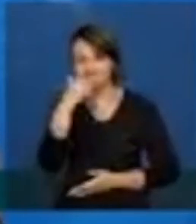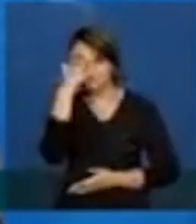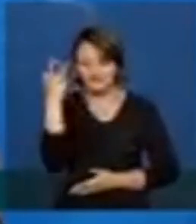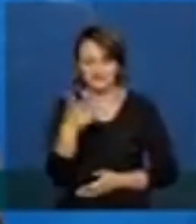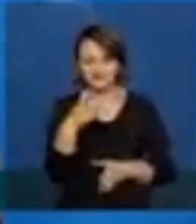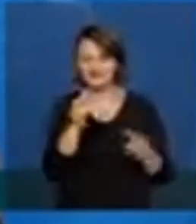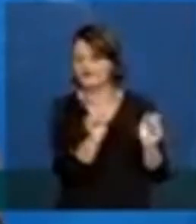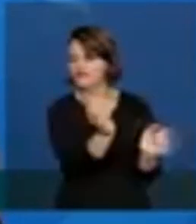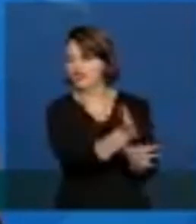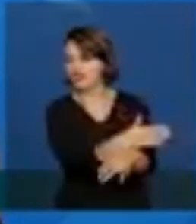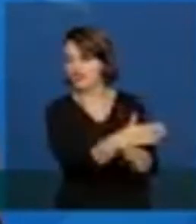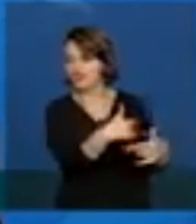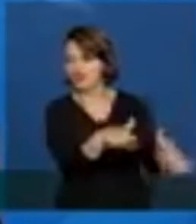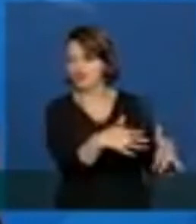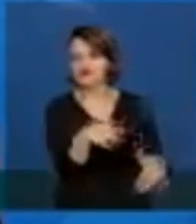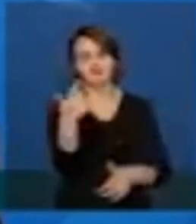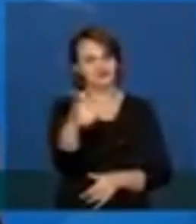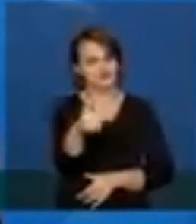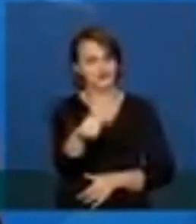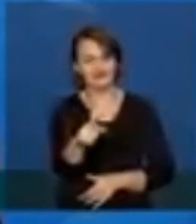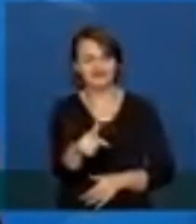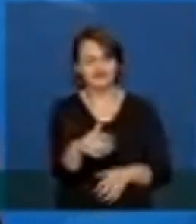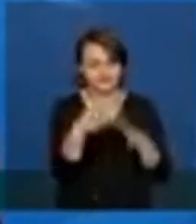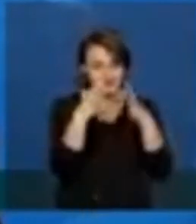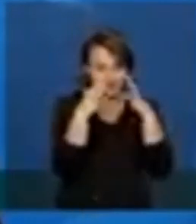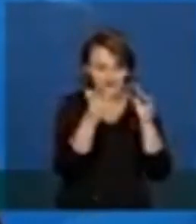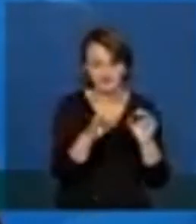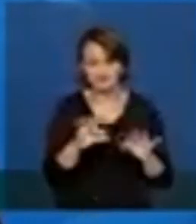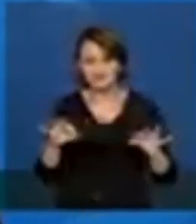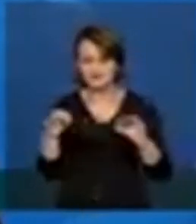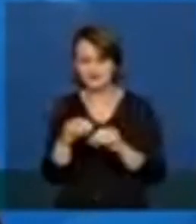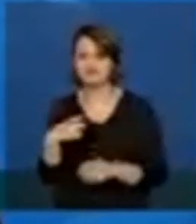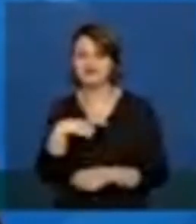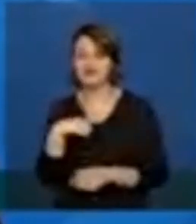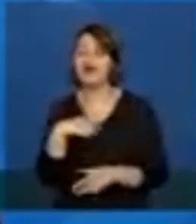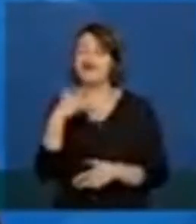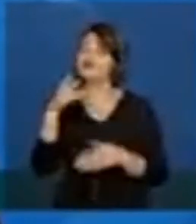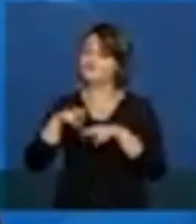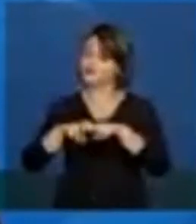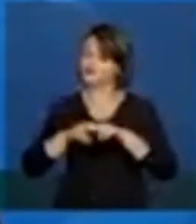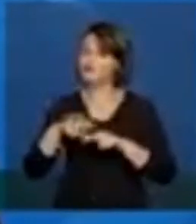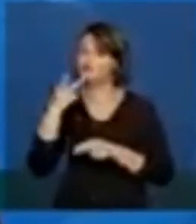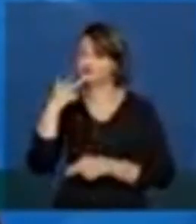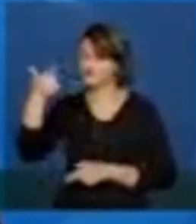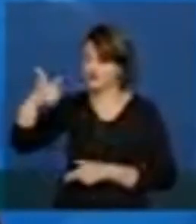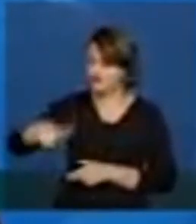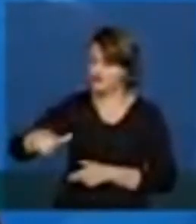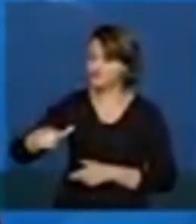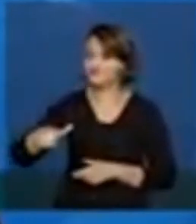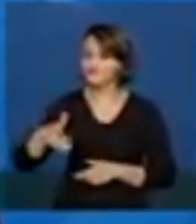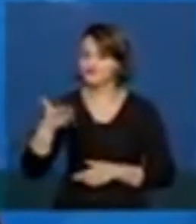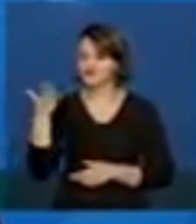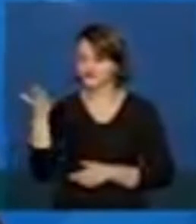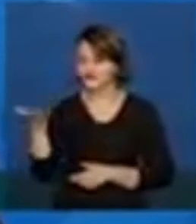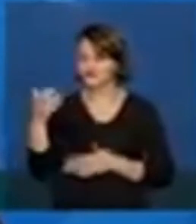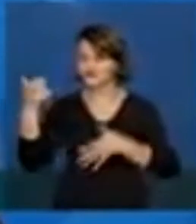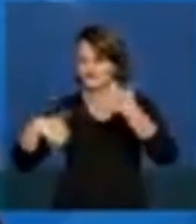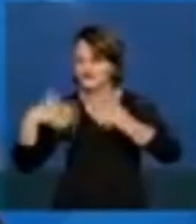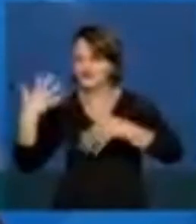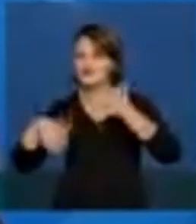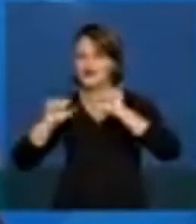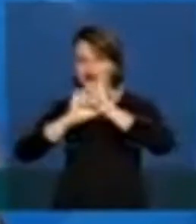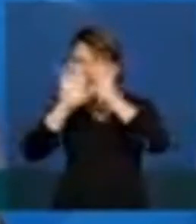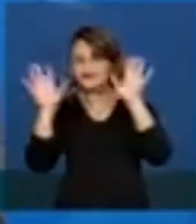deixa as pessoas desassistidas e elas passam a ter direito a novo auxílio. E aí reforça a colocação que foi feita aqui pelo Pedro, mostrando